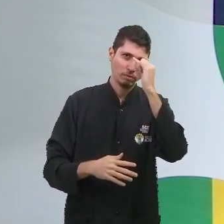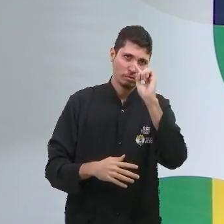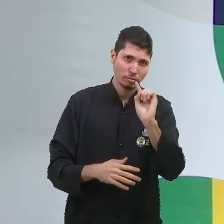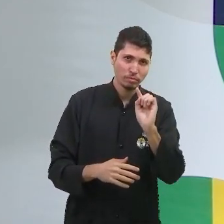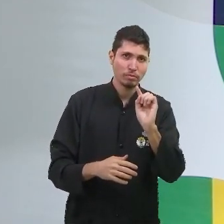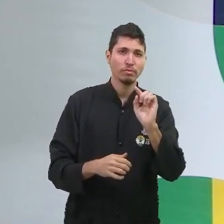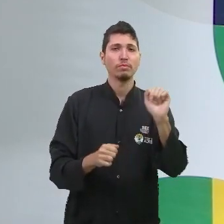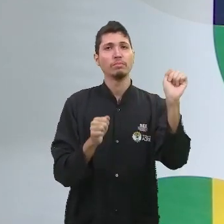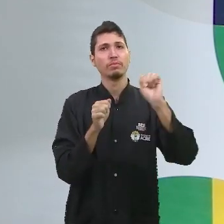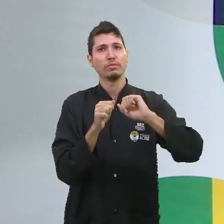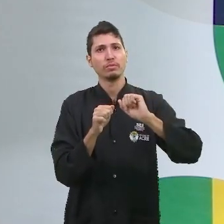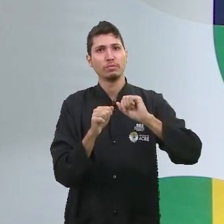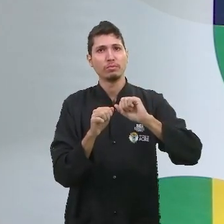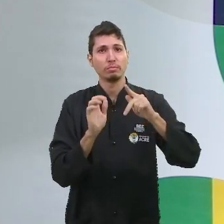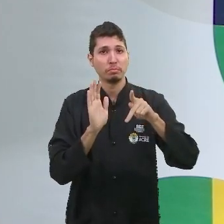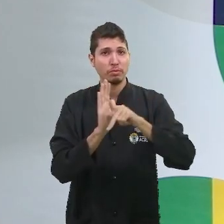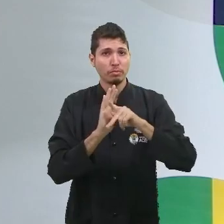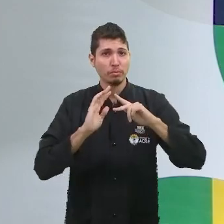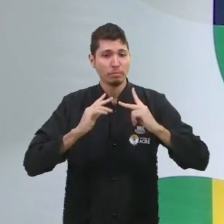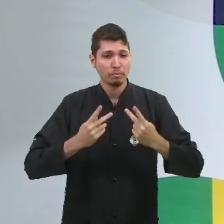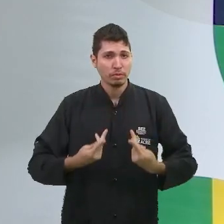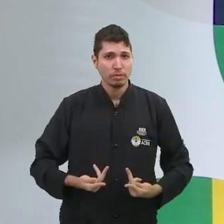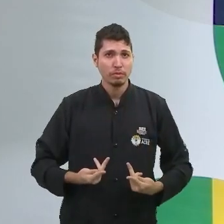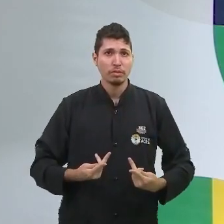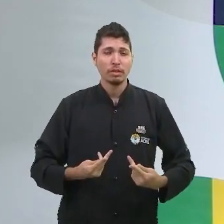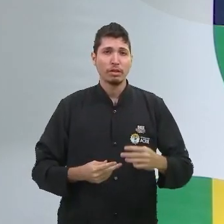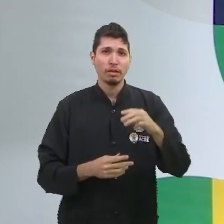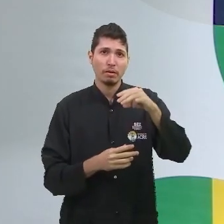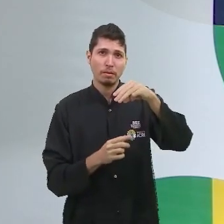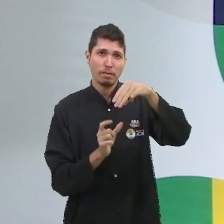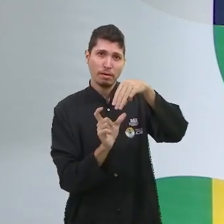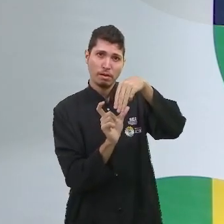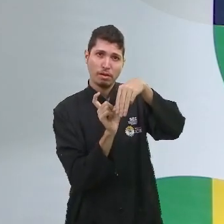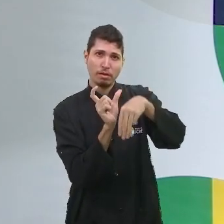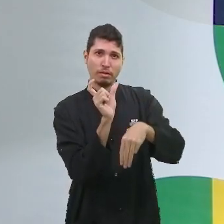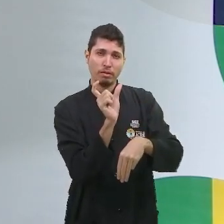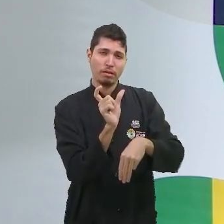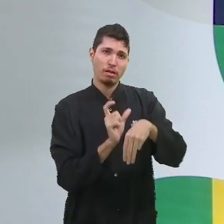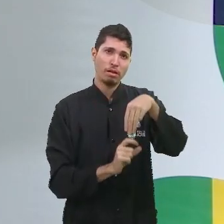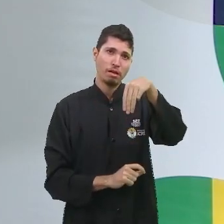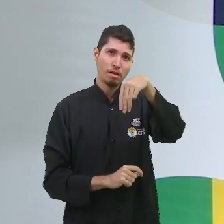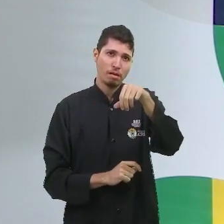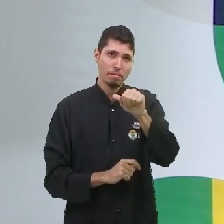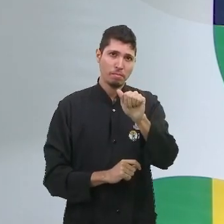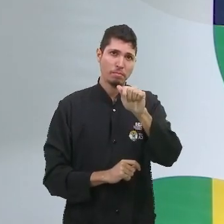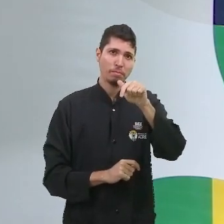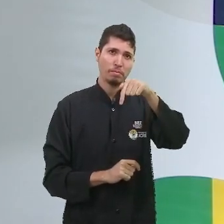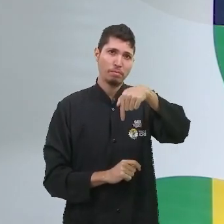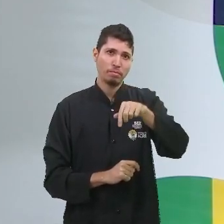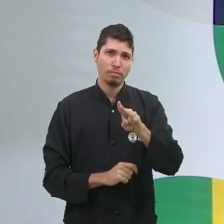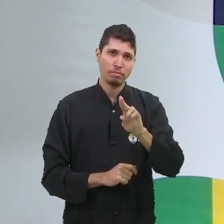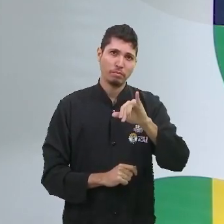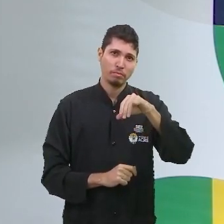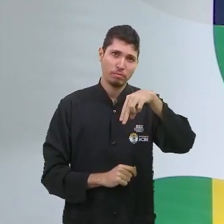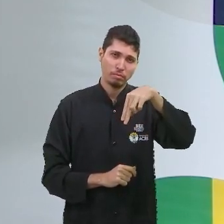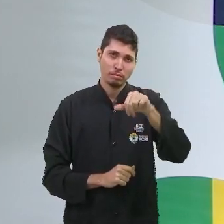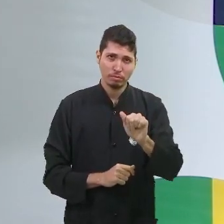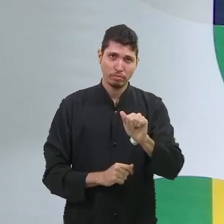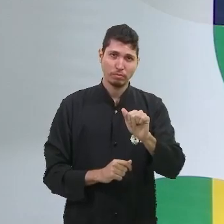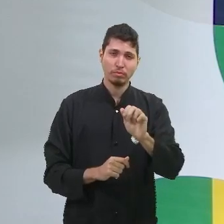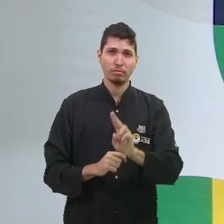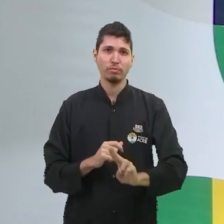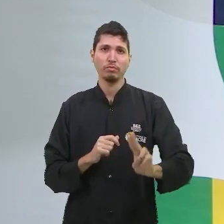criação. Uma tecnologia que pode ser elaborada, criada nos dias atuais.